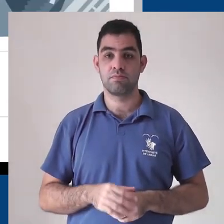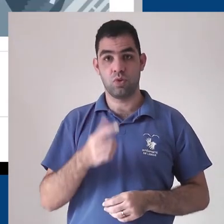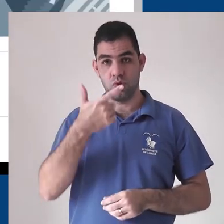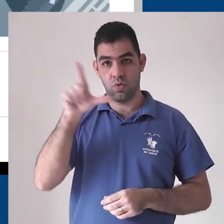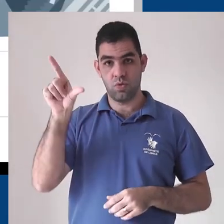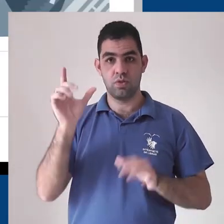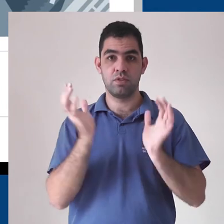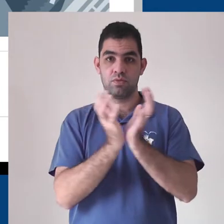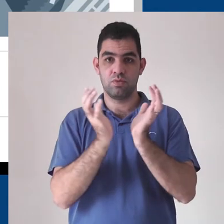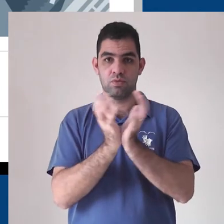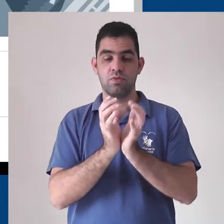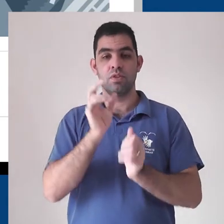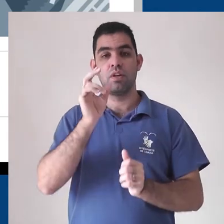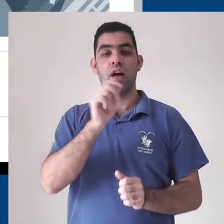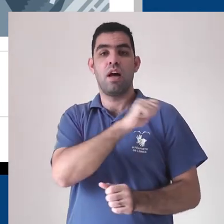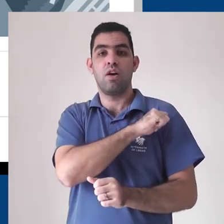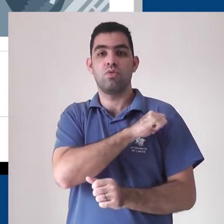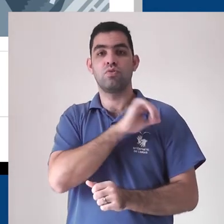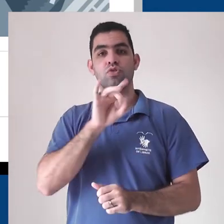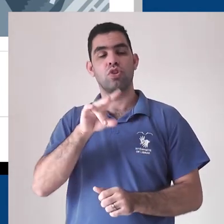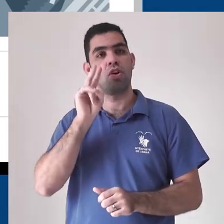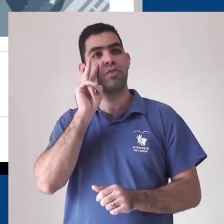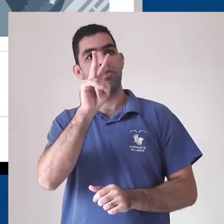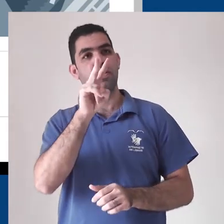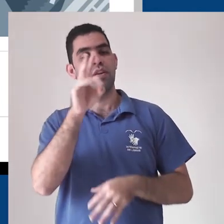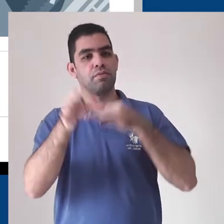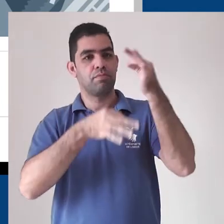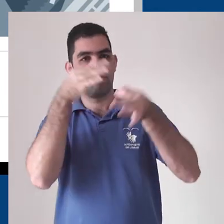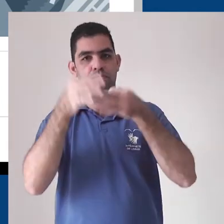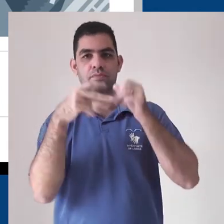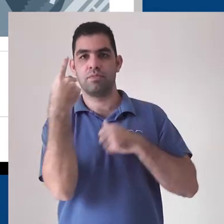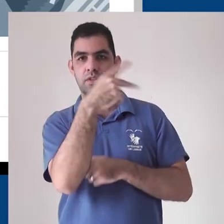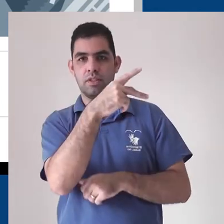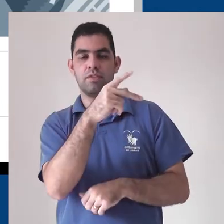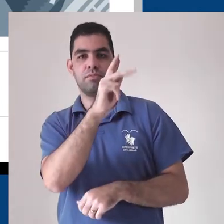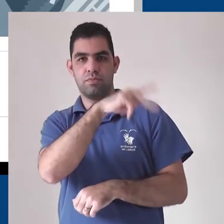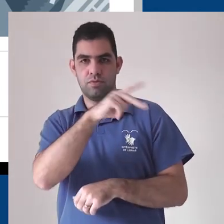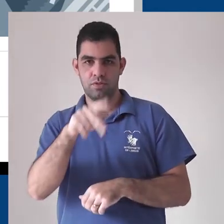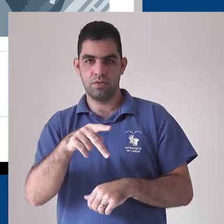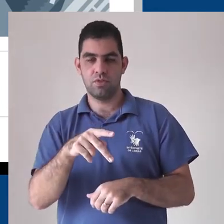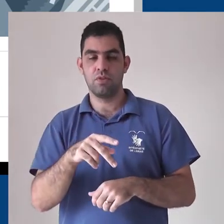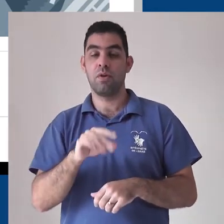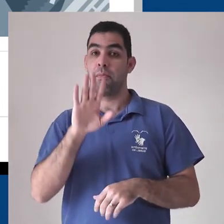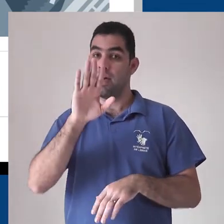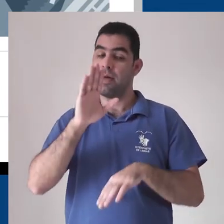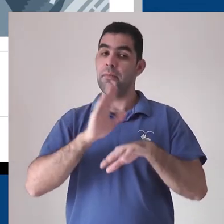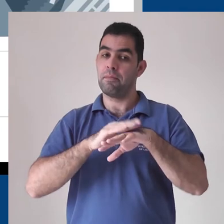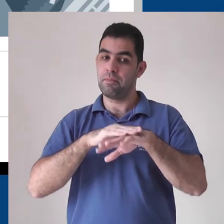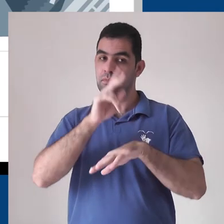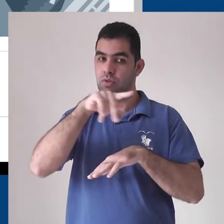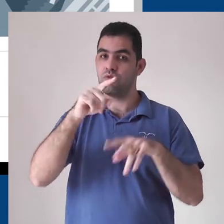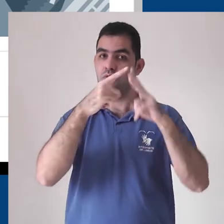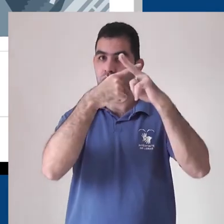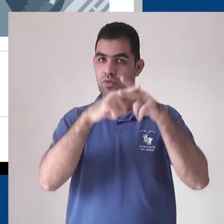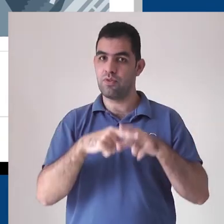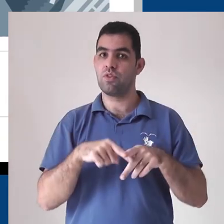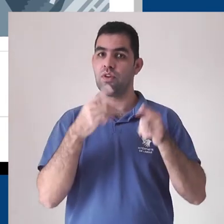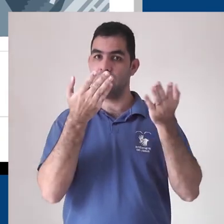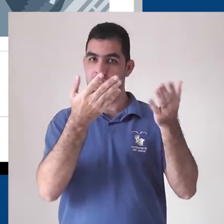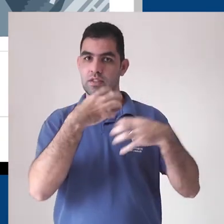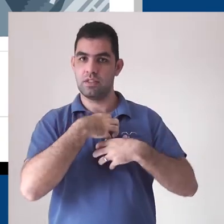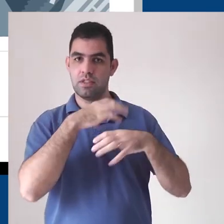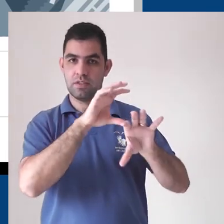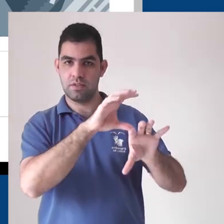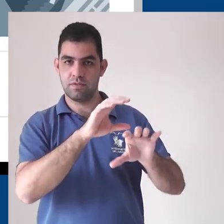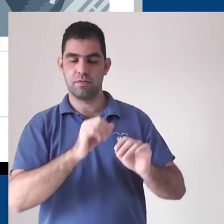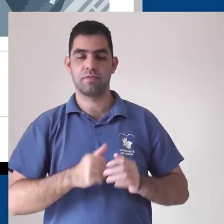Já nesta turma, os alunos podem apenas visualizar as postagens do professor. Lembrando que essa é uma configuração do próprio